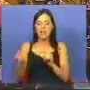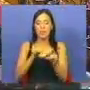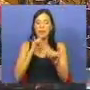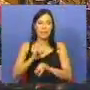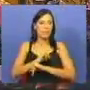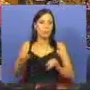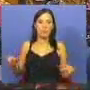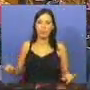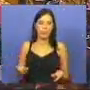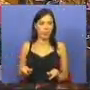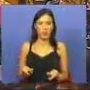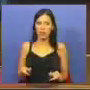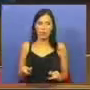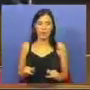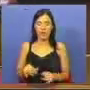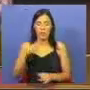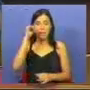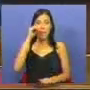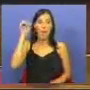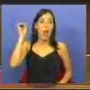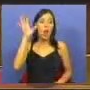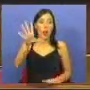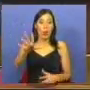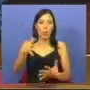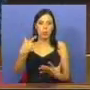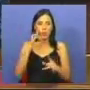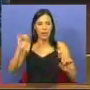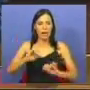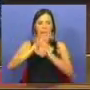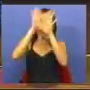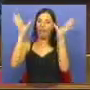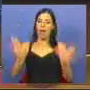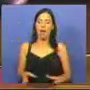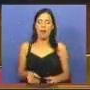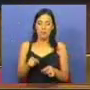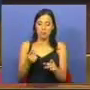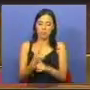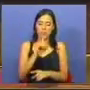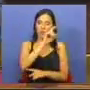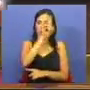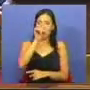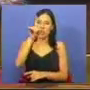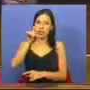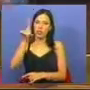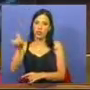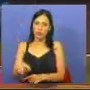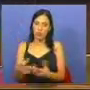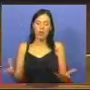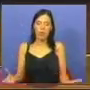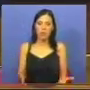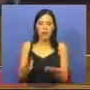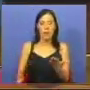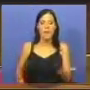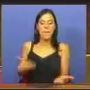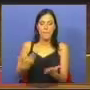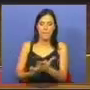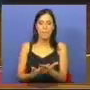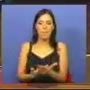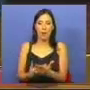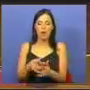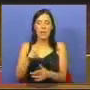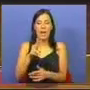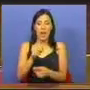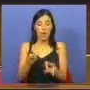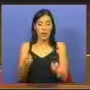impossível, ainda não saltou a luz acerca dessas questões e de que propostas têm os